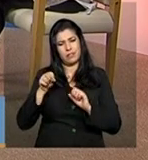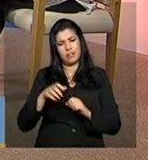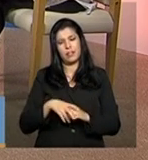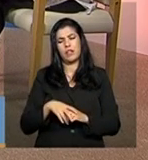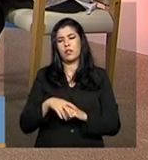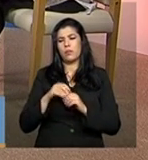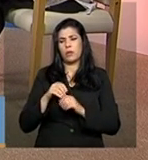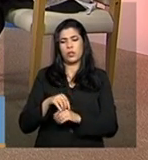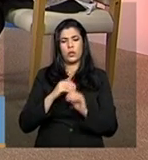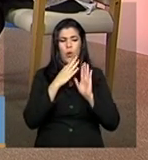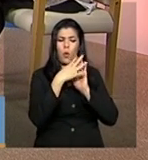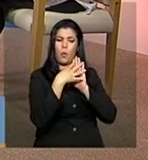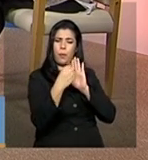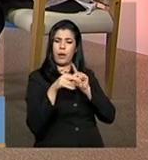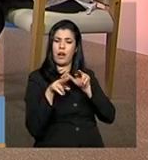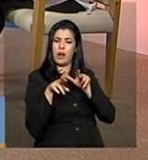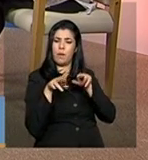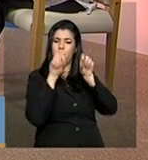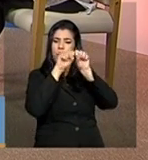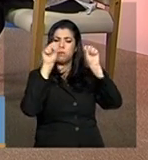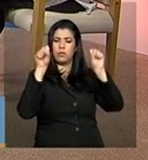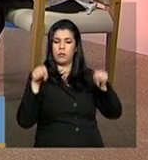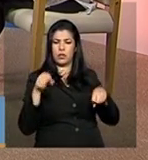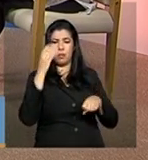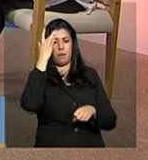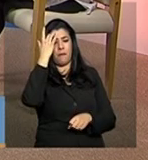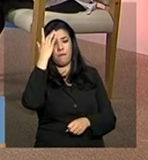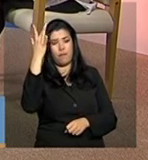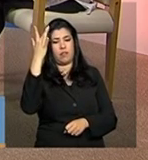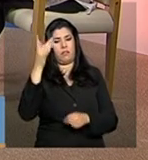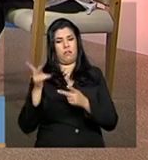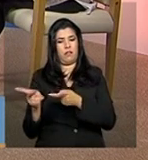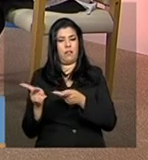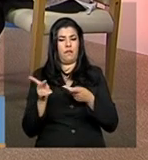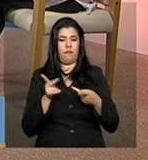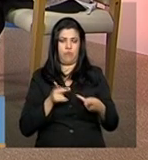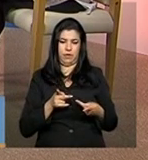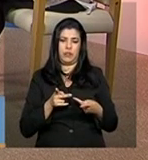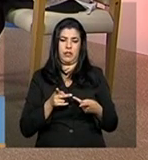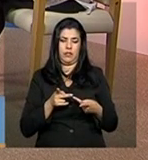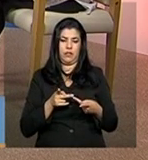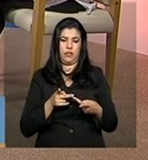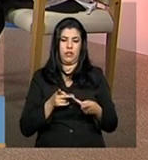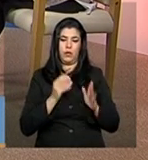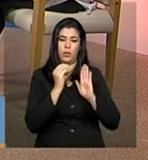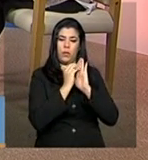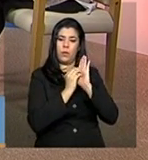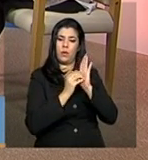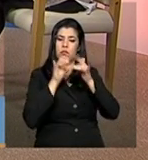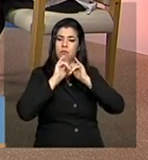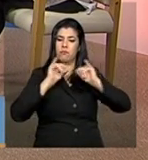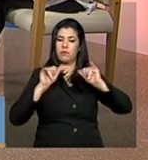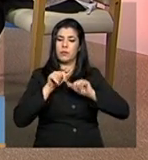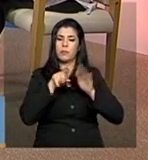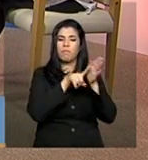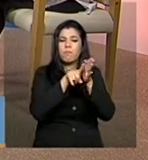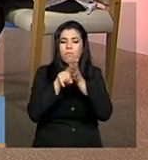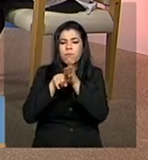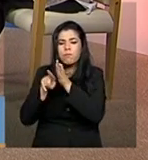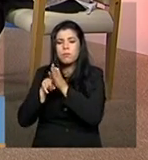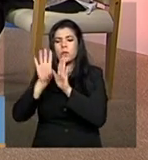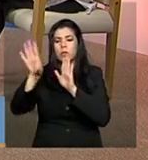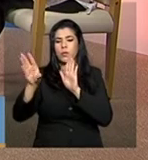igual está no sistema, para facilitar essa visita que ele vai fazer, as informações que ele vai ter que colher para